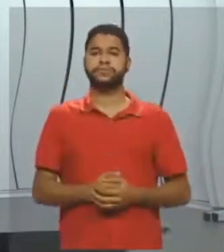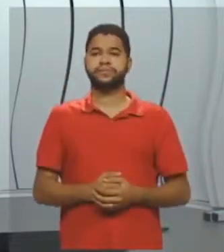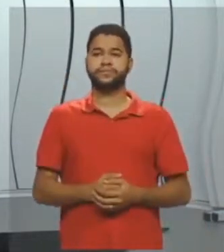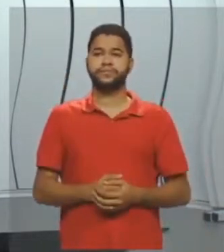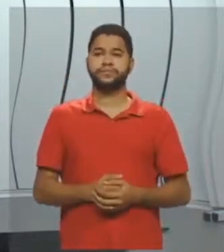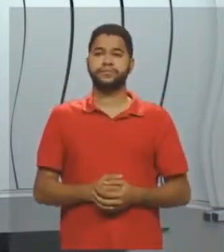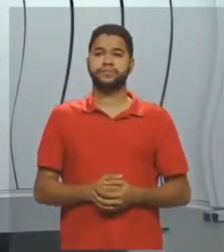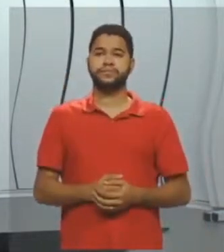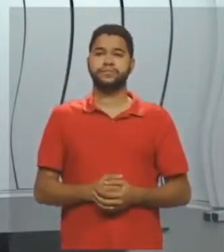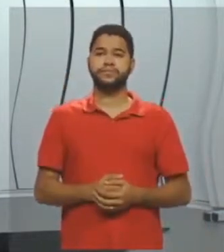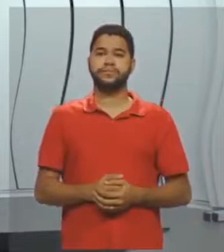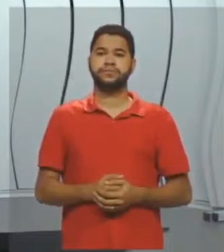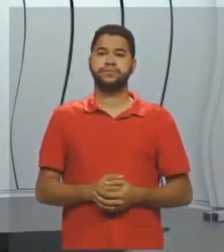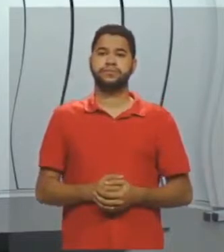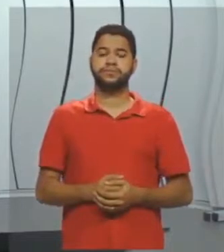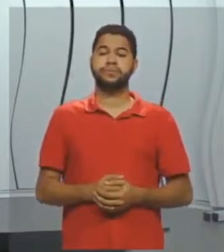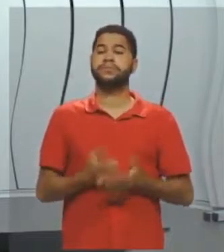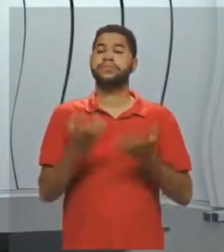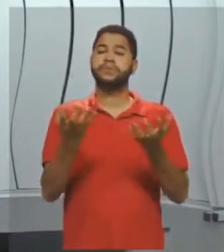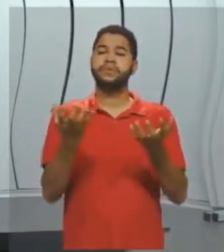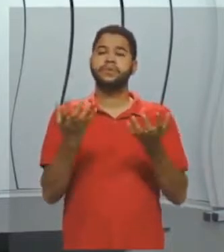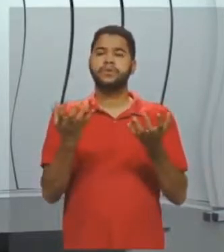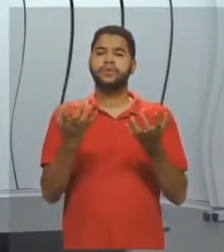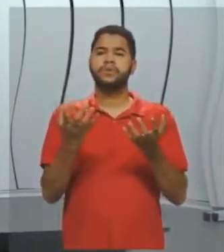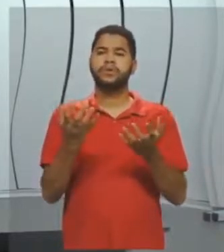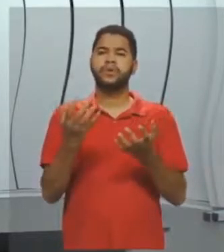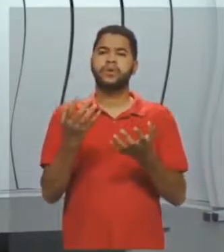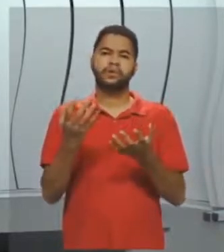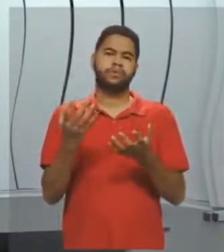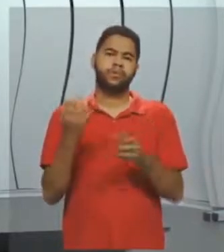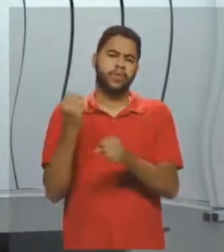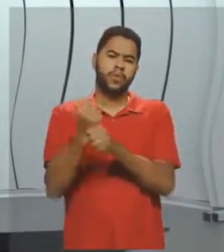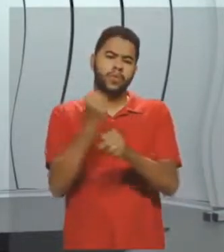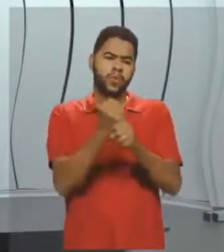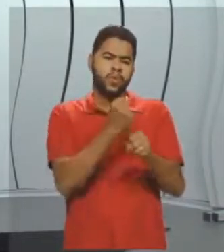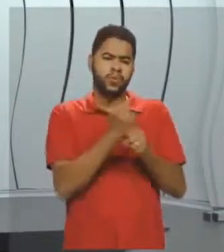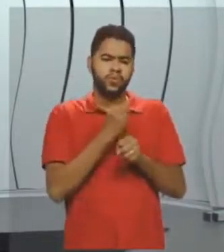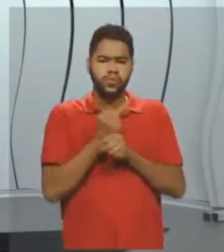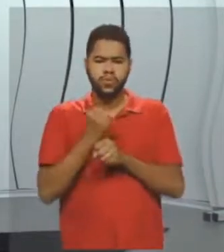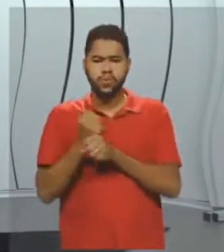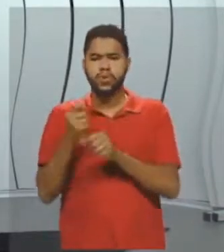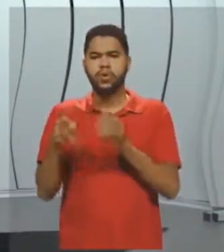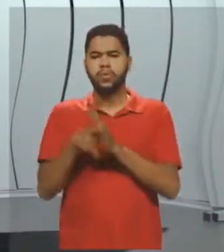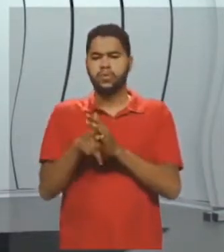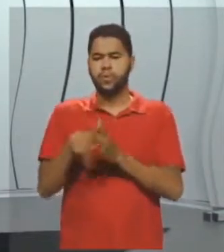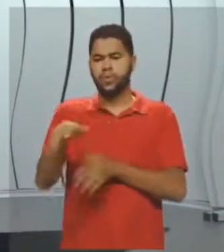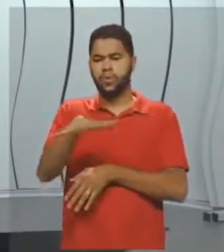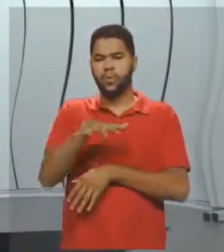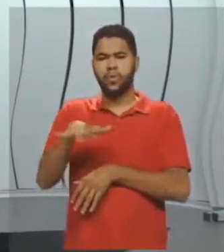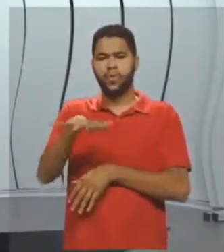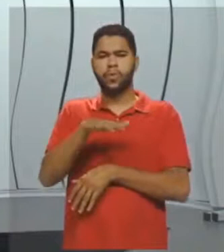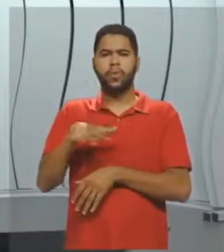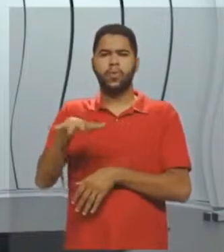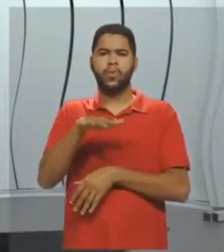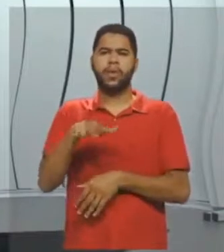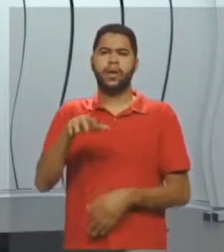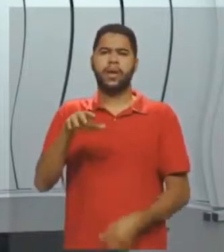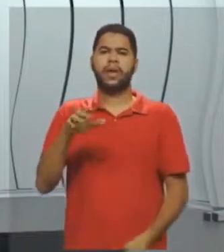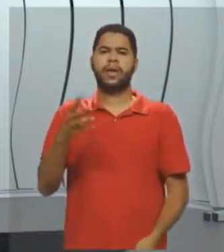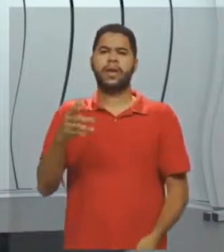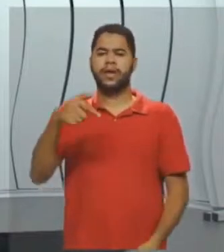né? E, se eu quiser construir um quiosque do exercício do PET, pede para construir um poço